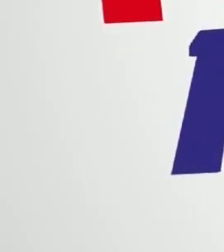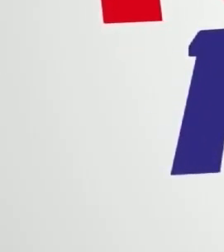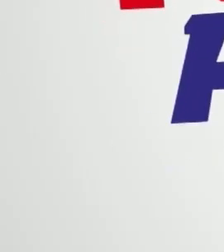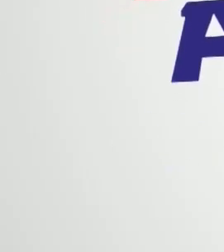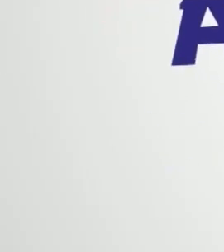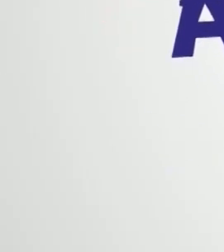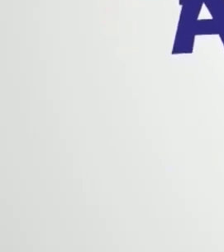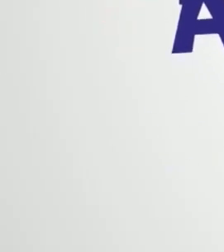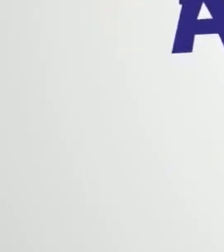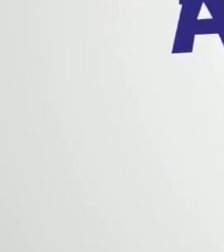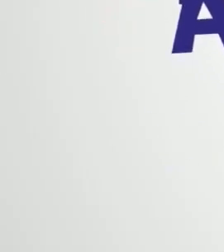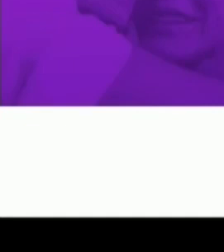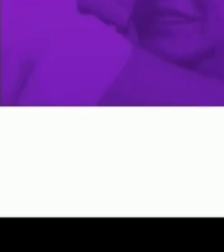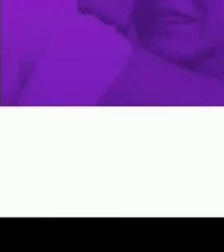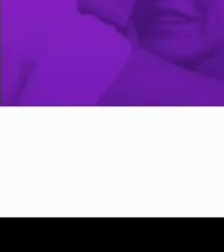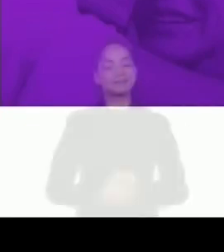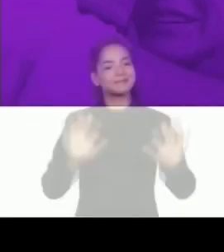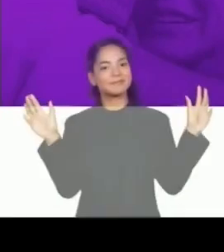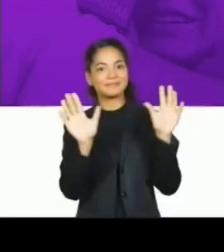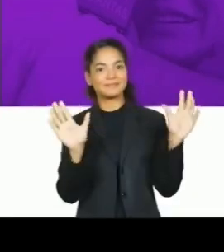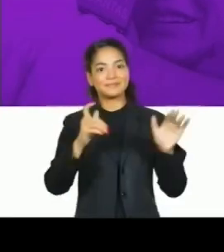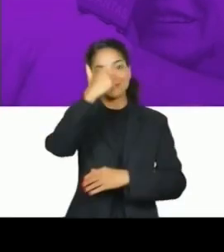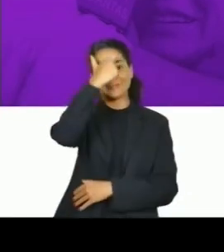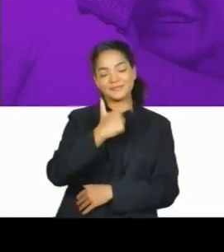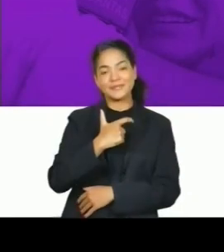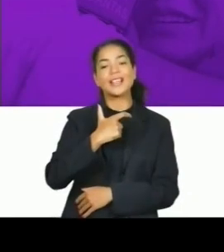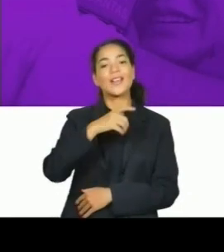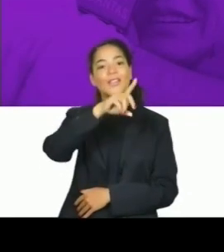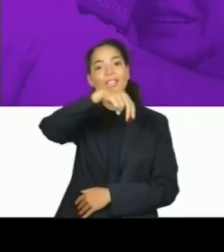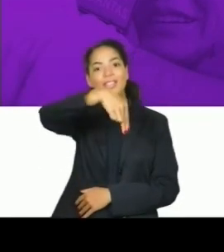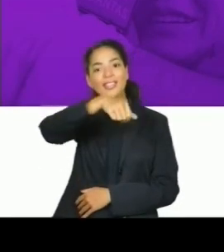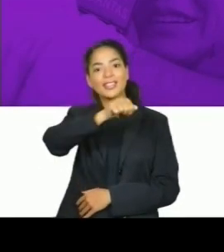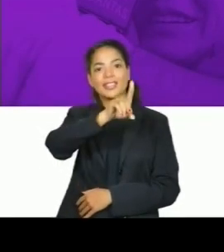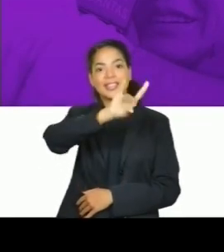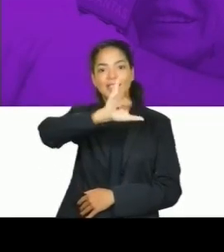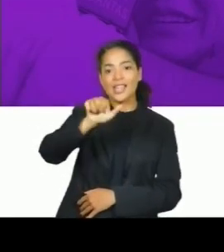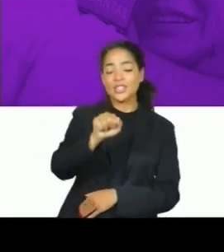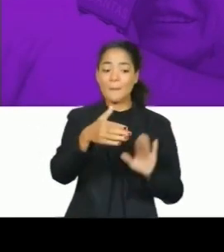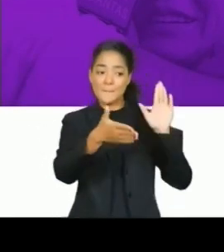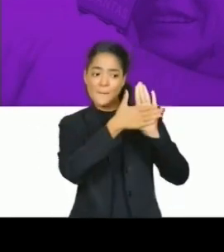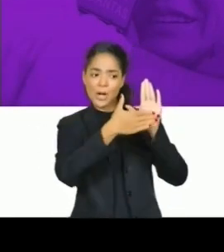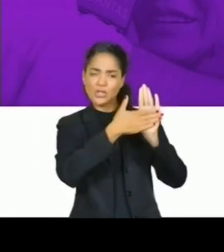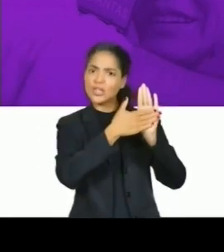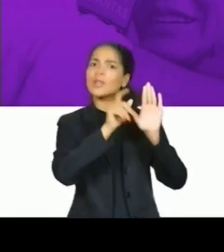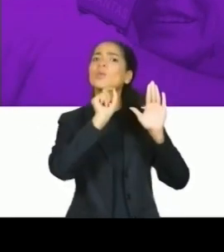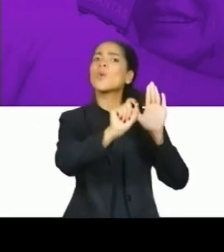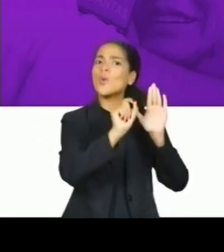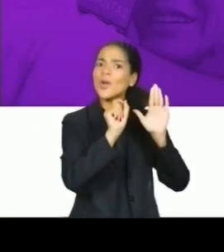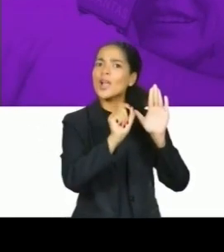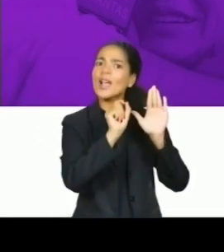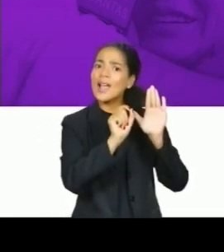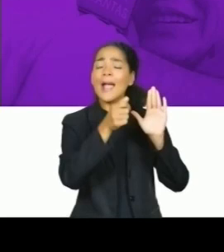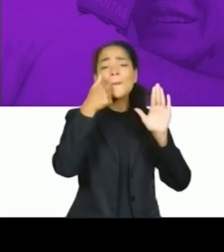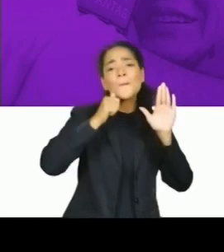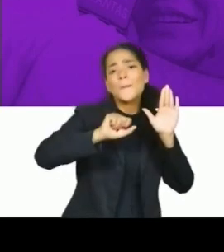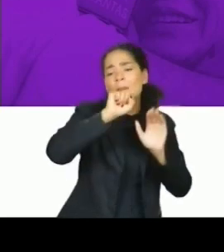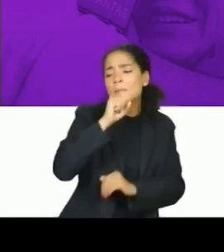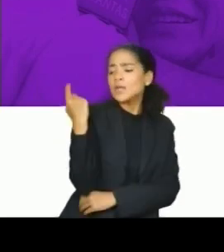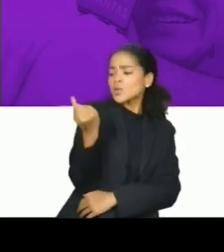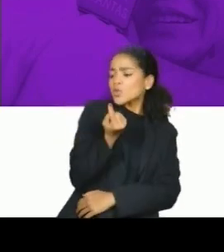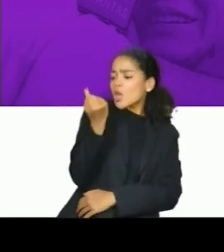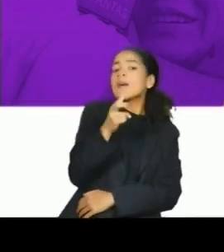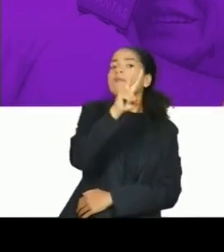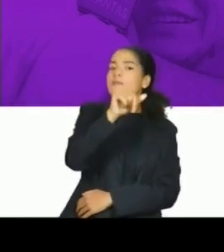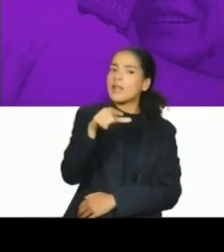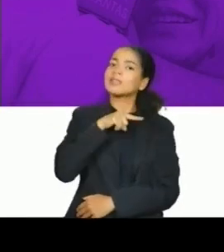deputado federal, 1010. Olá, eu sou Nádia Saraiva e vou propor o projeto de lei onde as